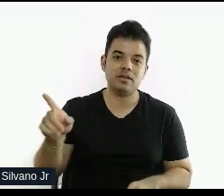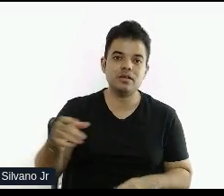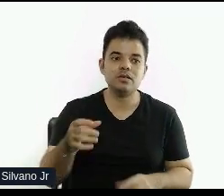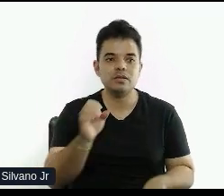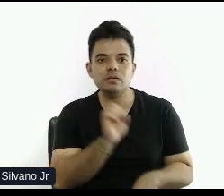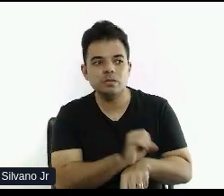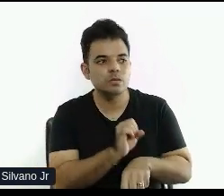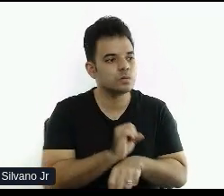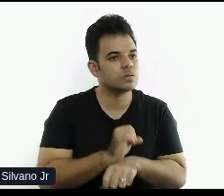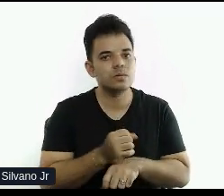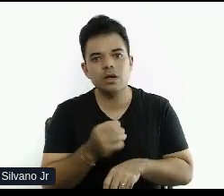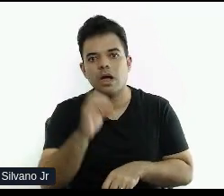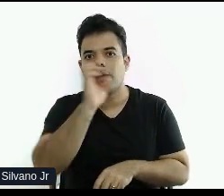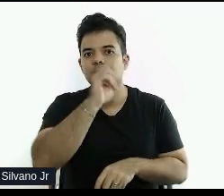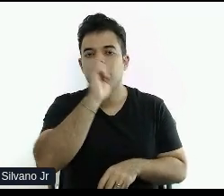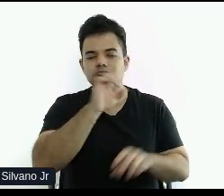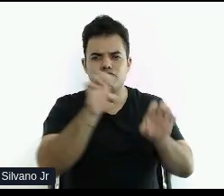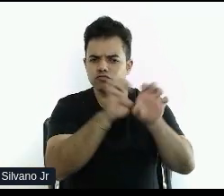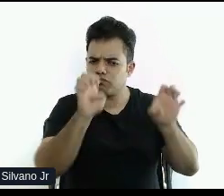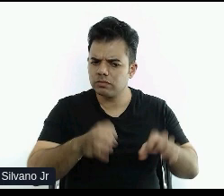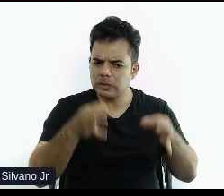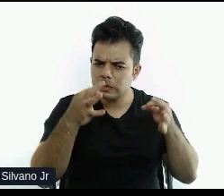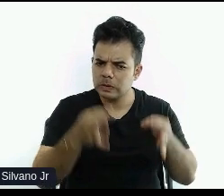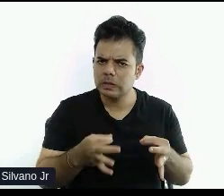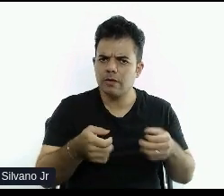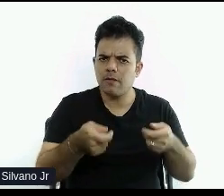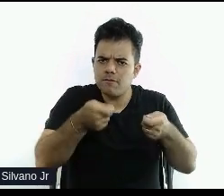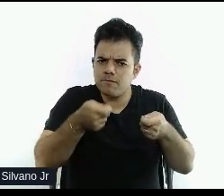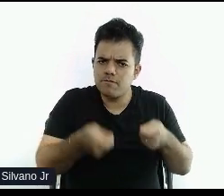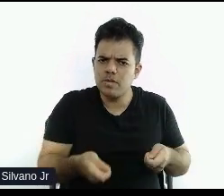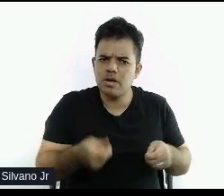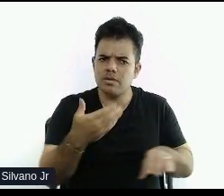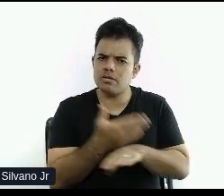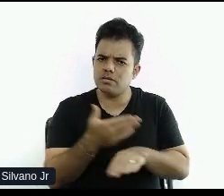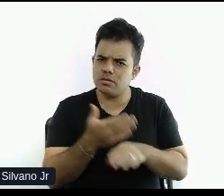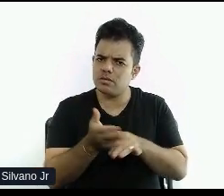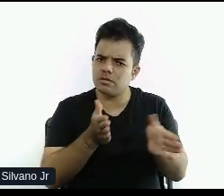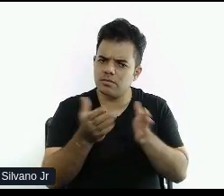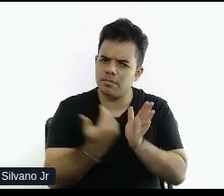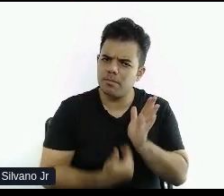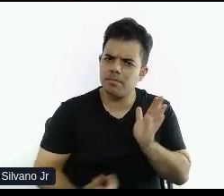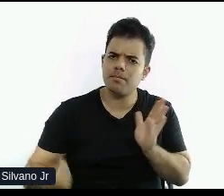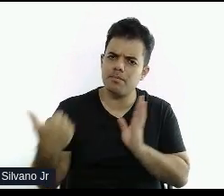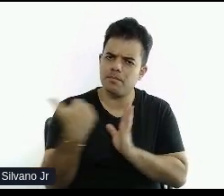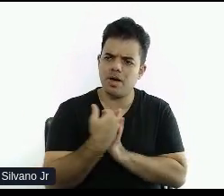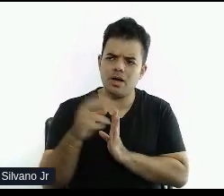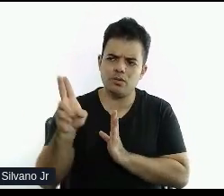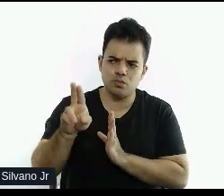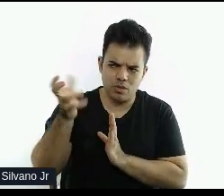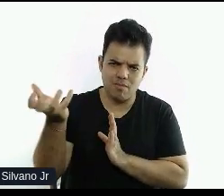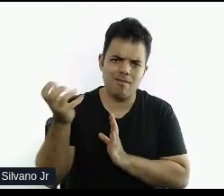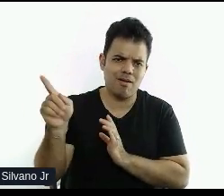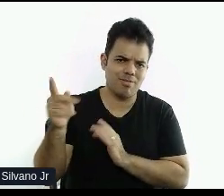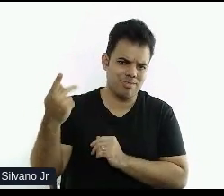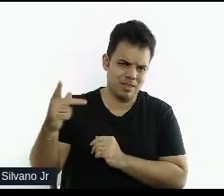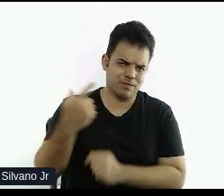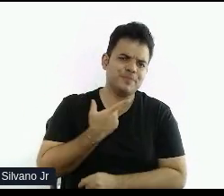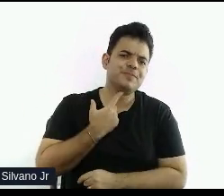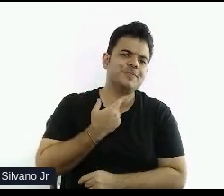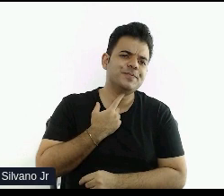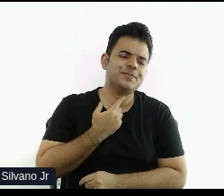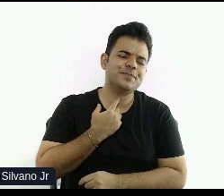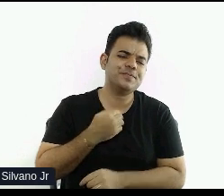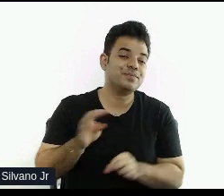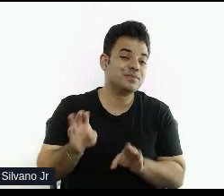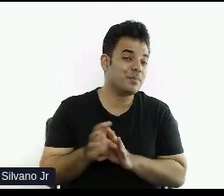que as páginas estejam mais estruturadas, mais consistentes, mais acessíveis para ela. E aí, eu trago aqui um dado